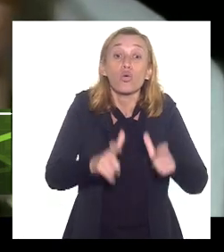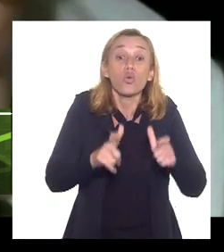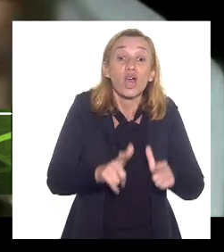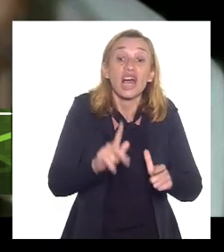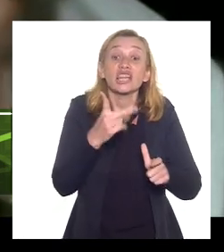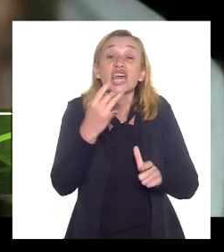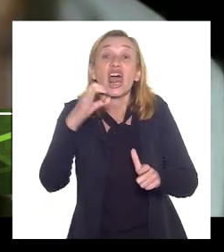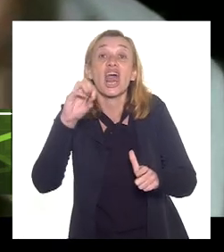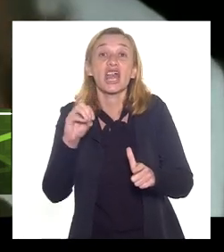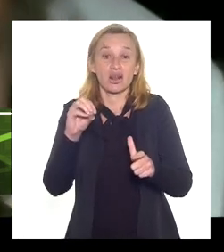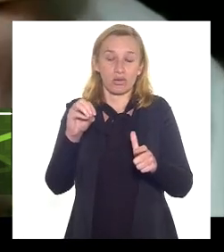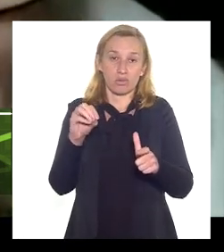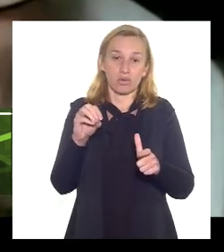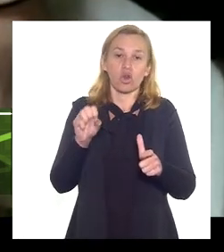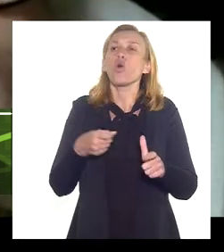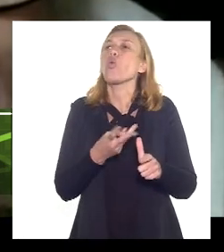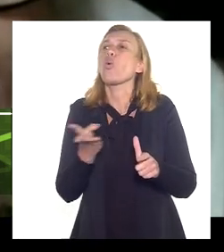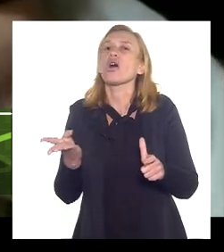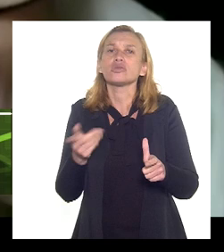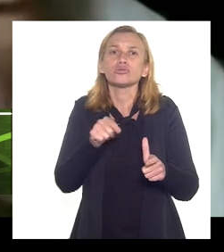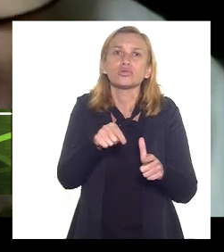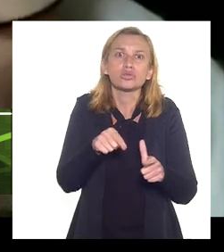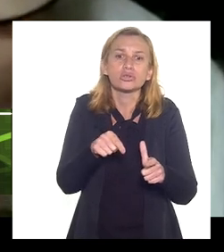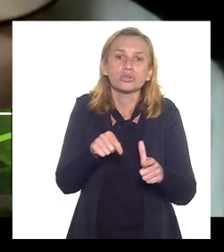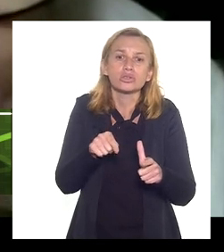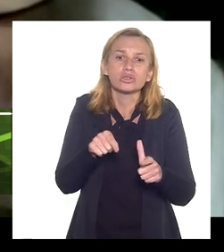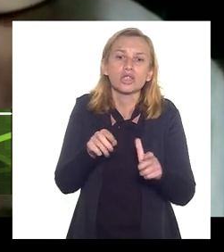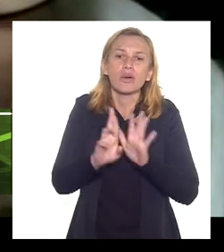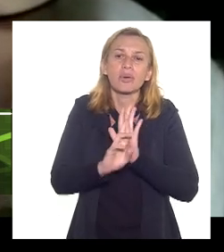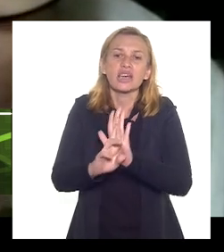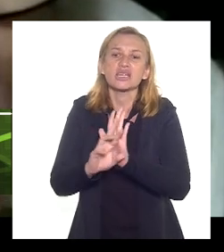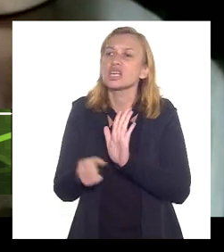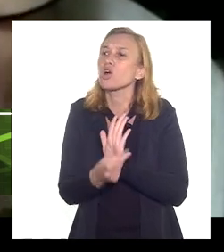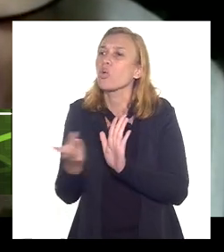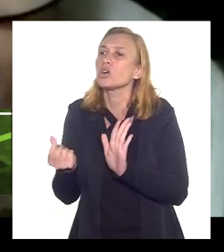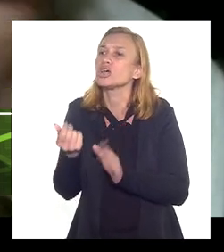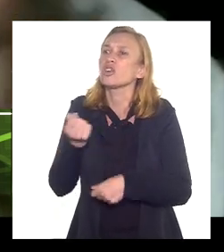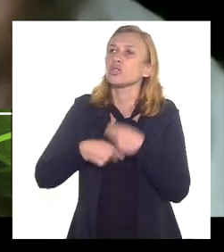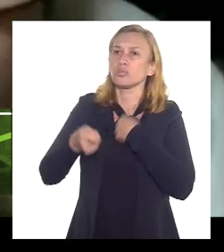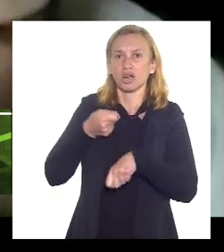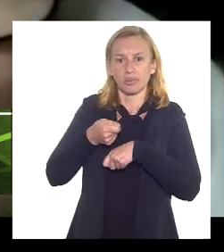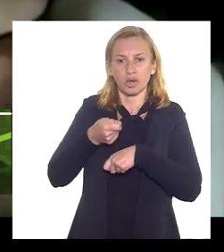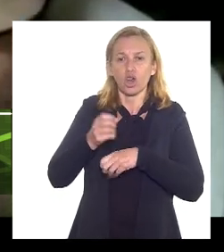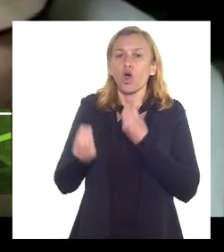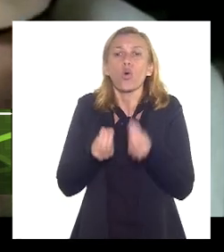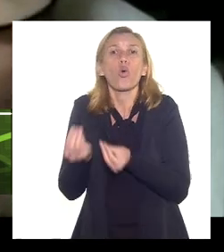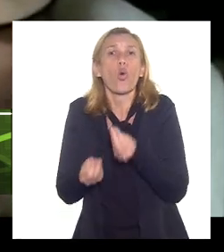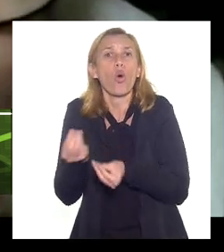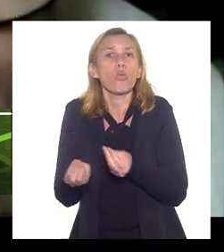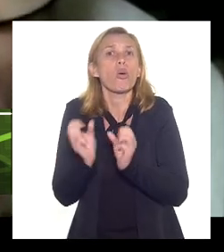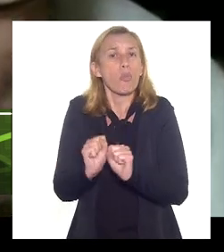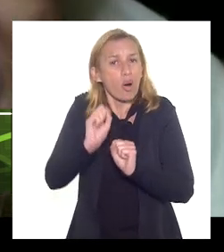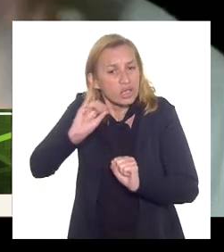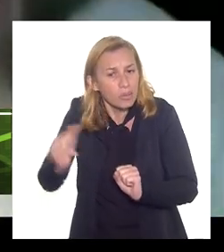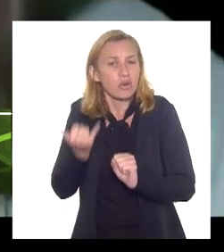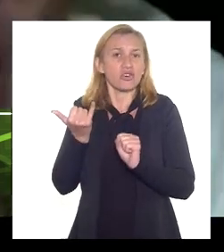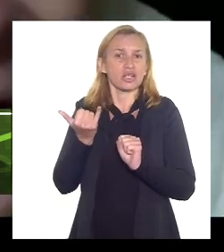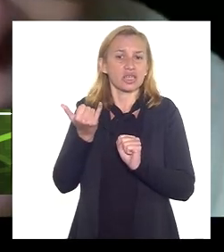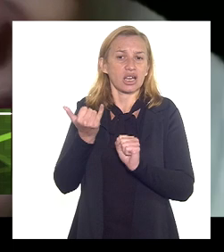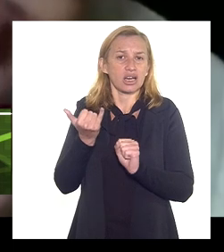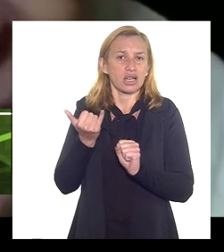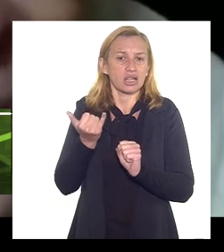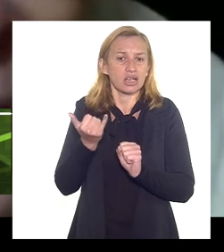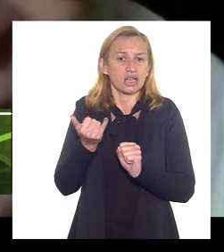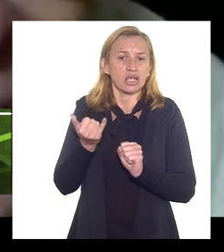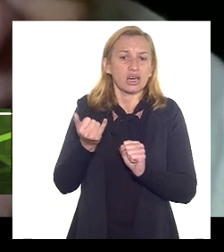hélio até agora localizada quanto ela é quanto ela representa economicamente como ela pode ser aproveitada porque ela está toda